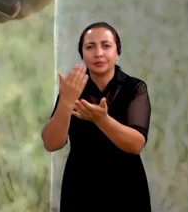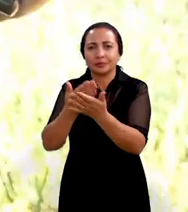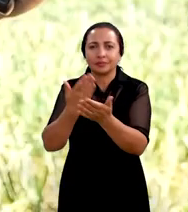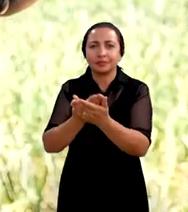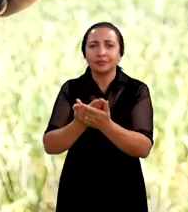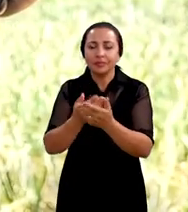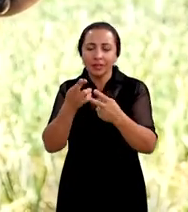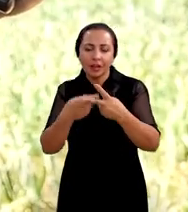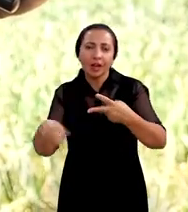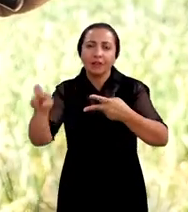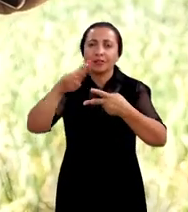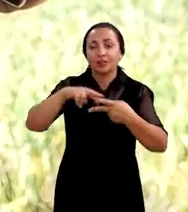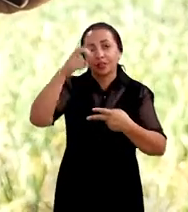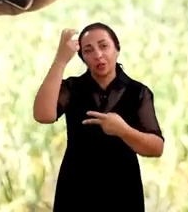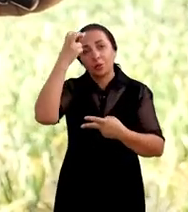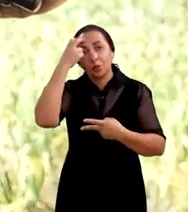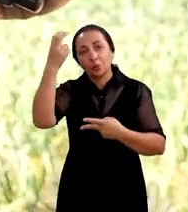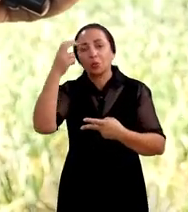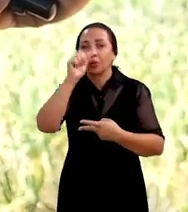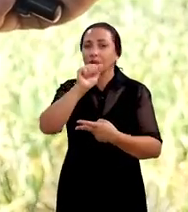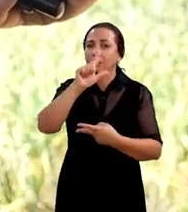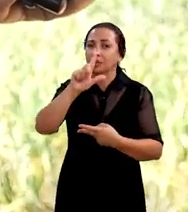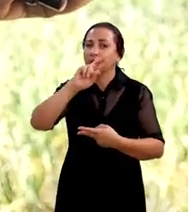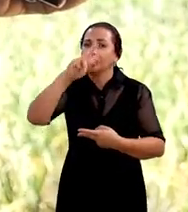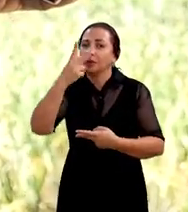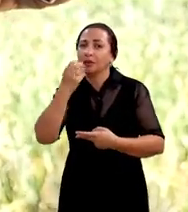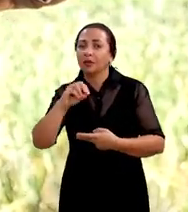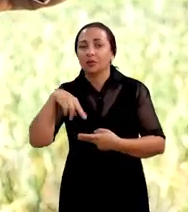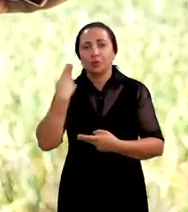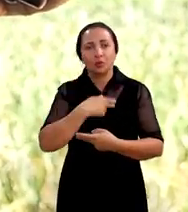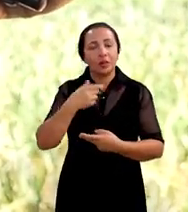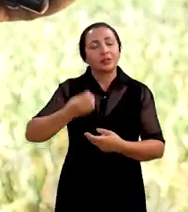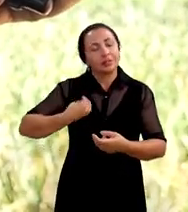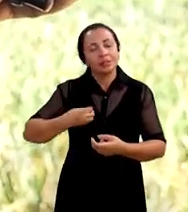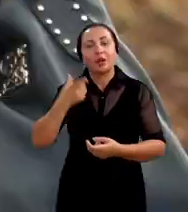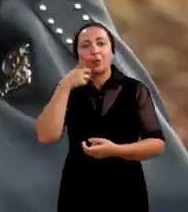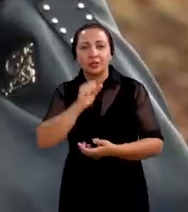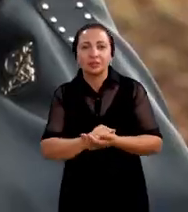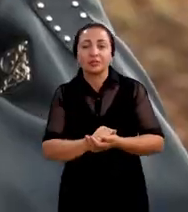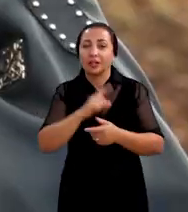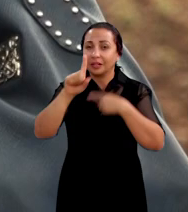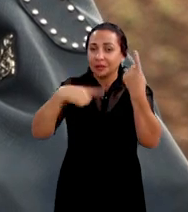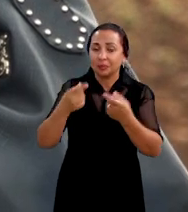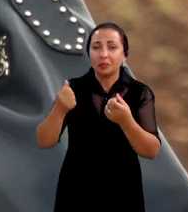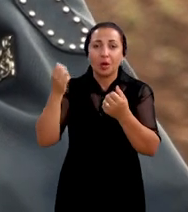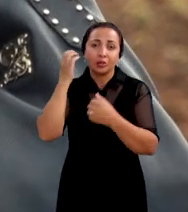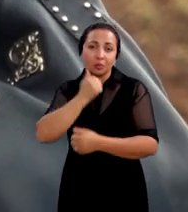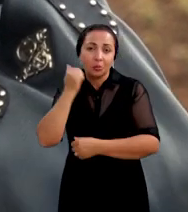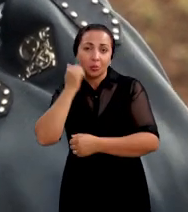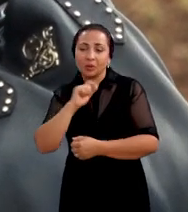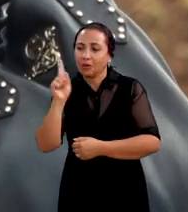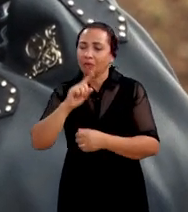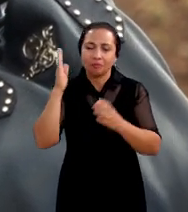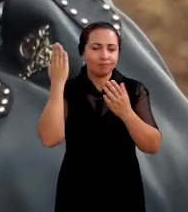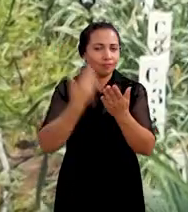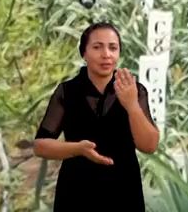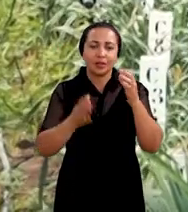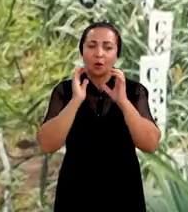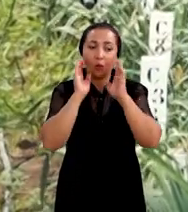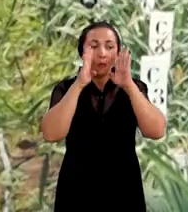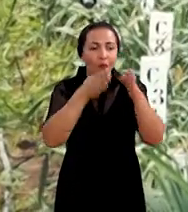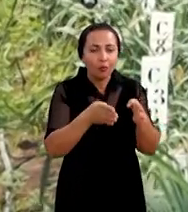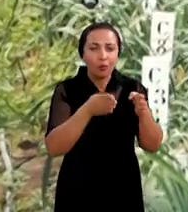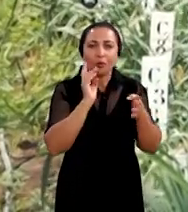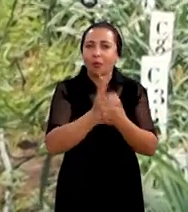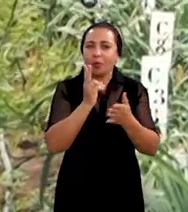estudos revitalização da cultura do alho e a gente está conseguindo e mesmo depois de se aposentar ela não perdeu o